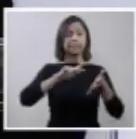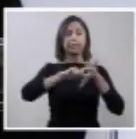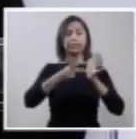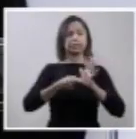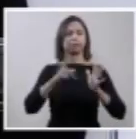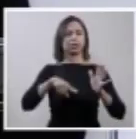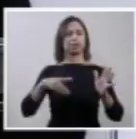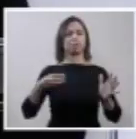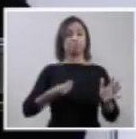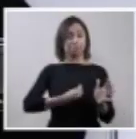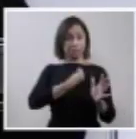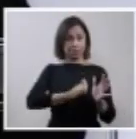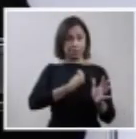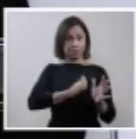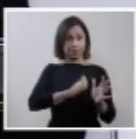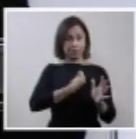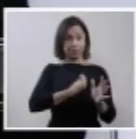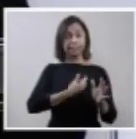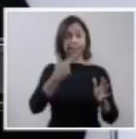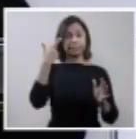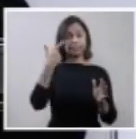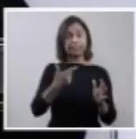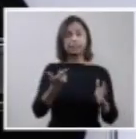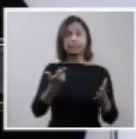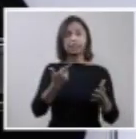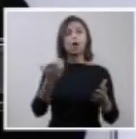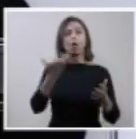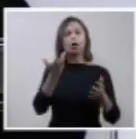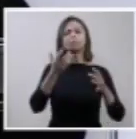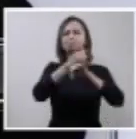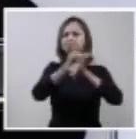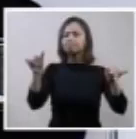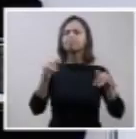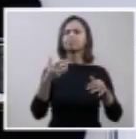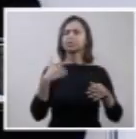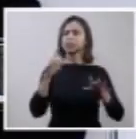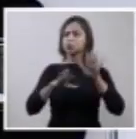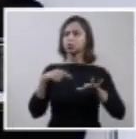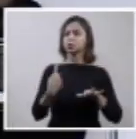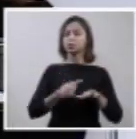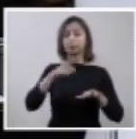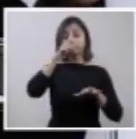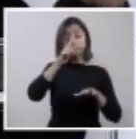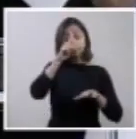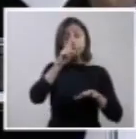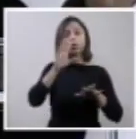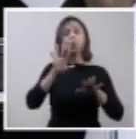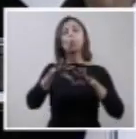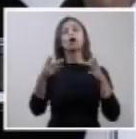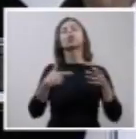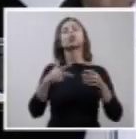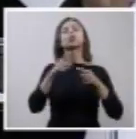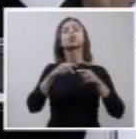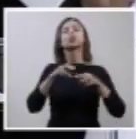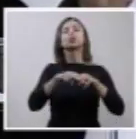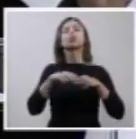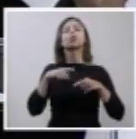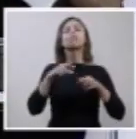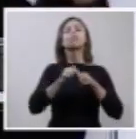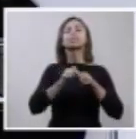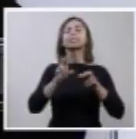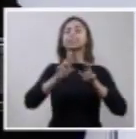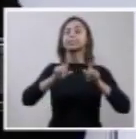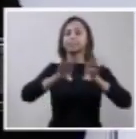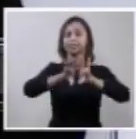processo. E eu queria chamar a atenção, de novo, do risco que nós corremos quando nós separamos uma dualidade